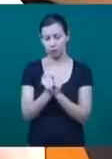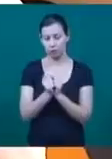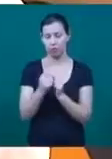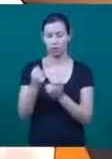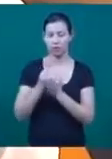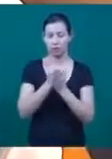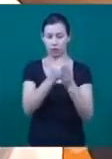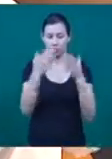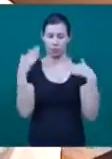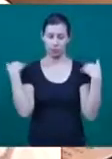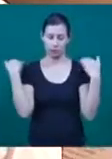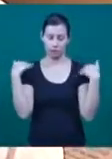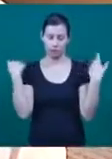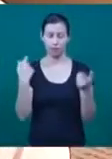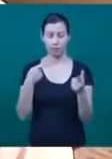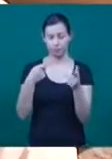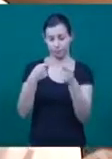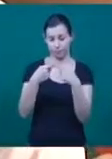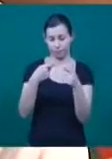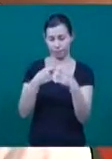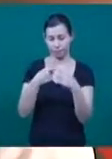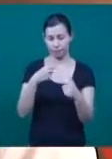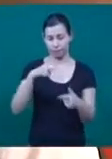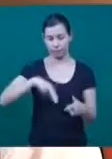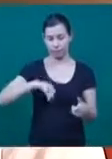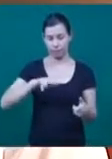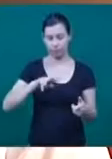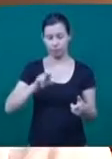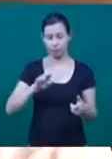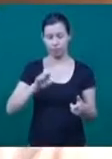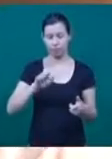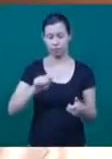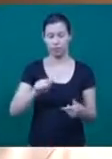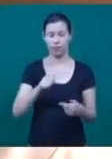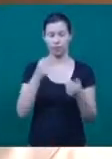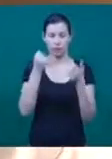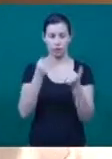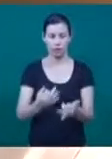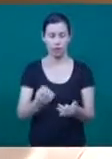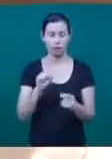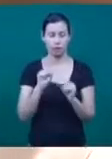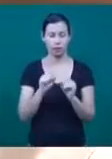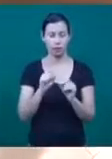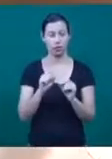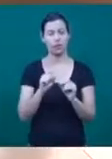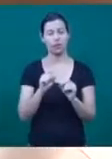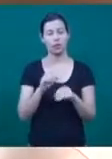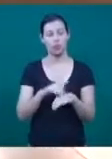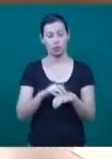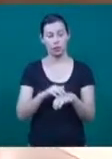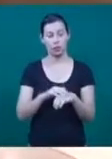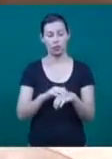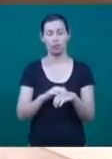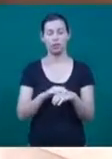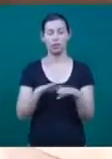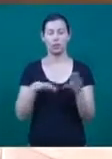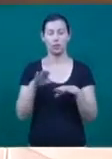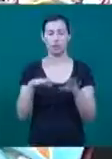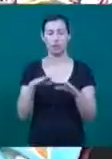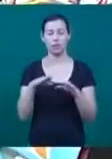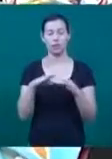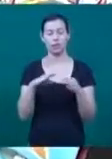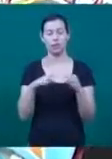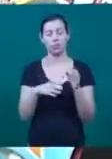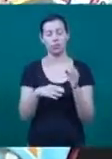filho. A médica neuropediatra Nivea explica que a principal característica da hipotonia é a diminuição do tônus muscular.